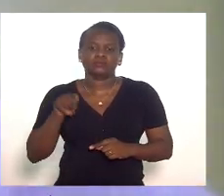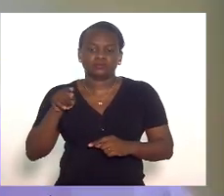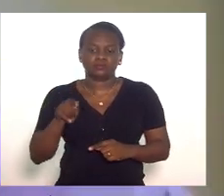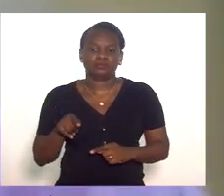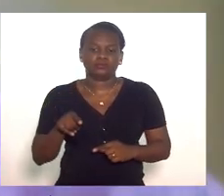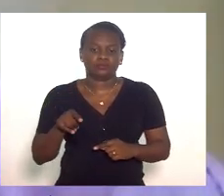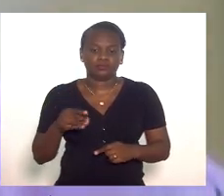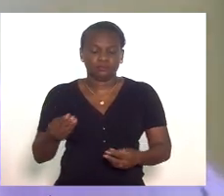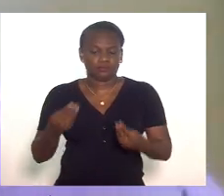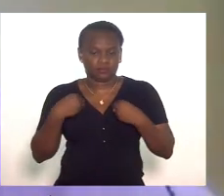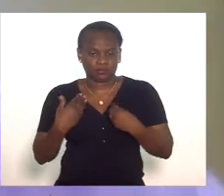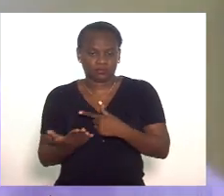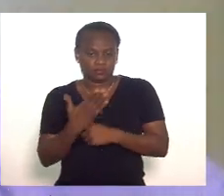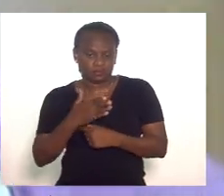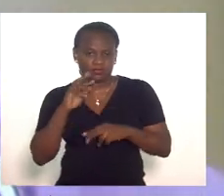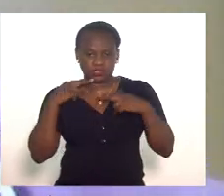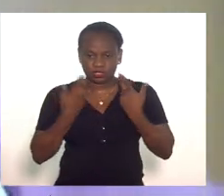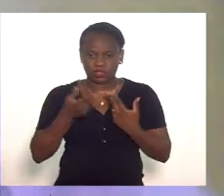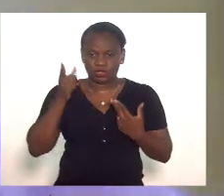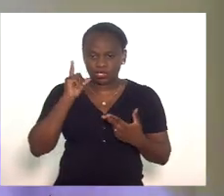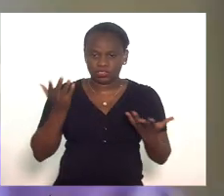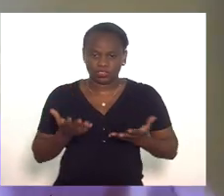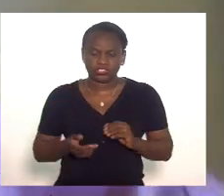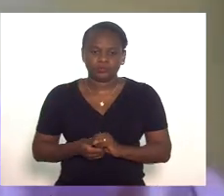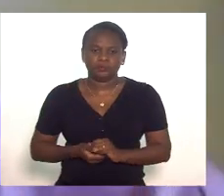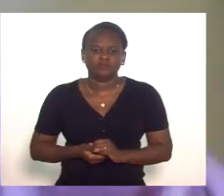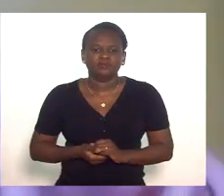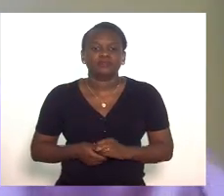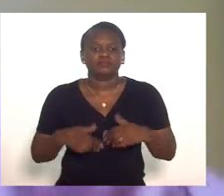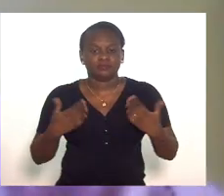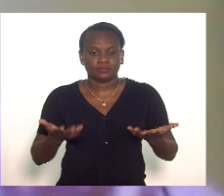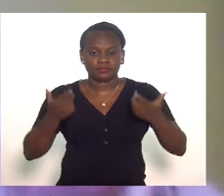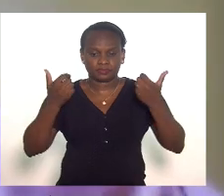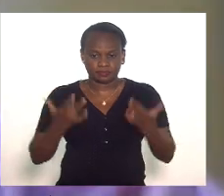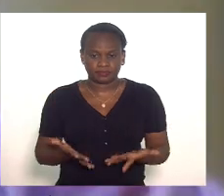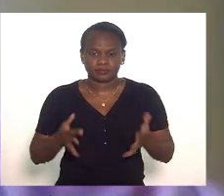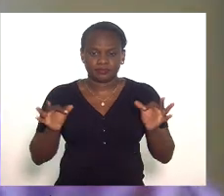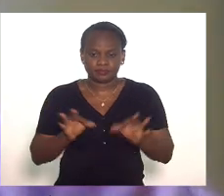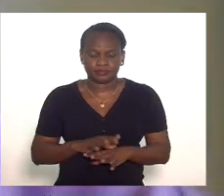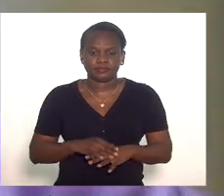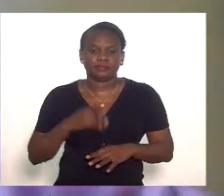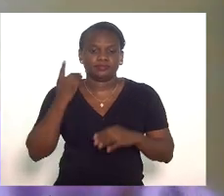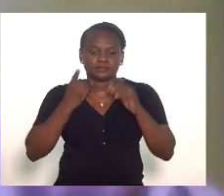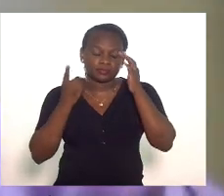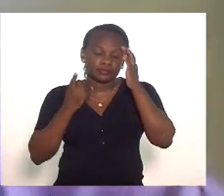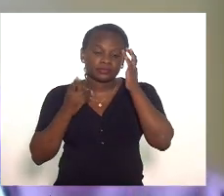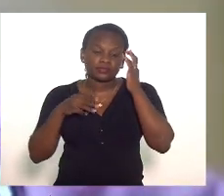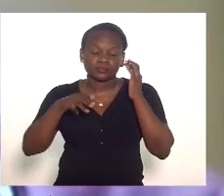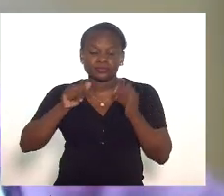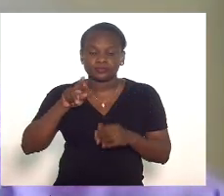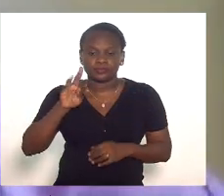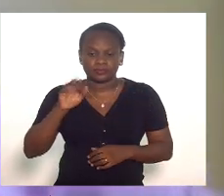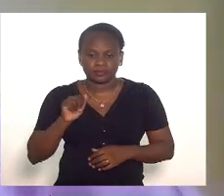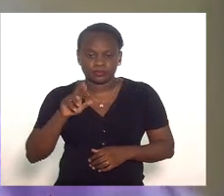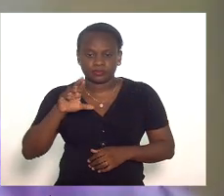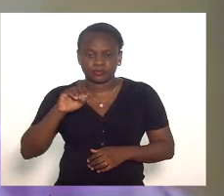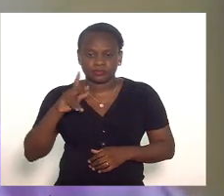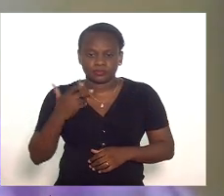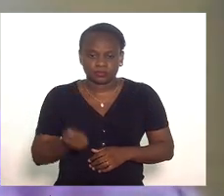excelência nos deu nas sessões de ontem e de hoje isso dito deputada marta rocha